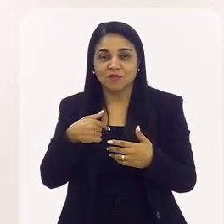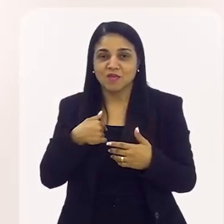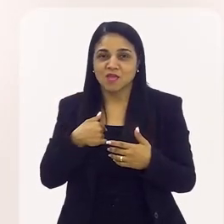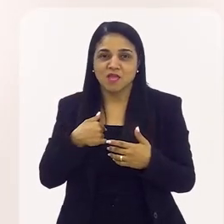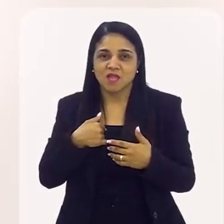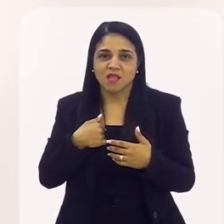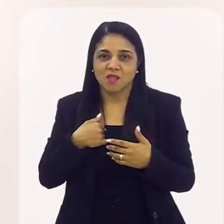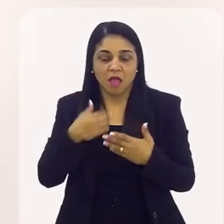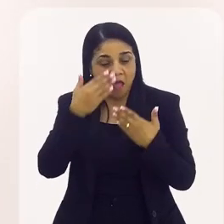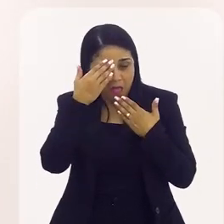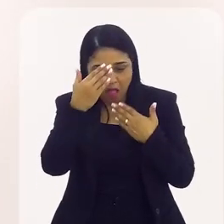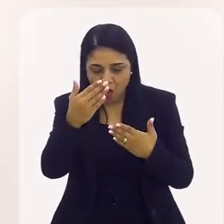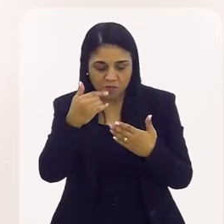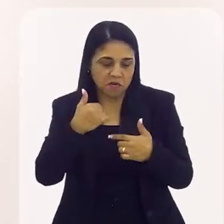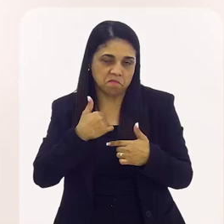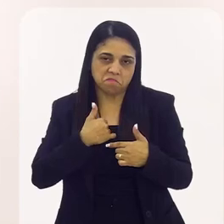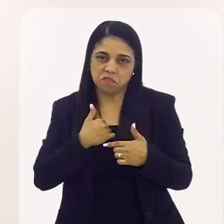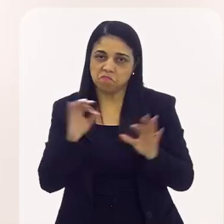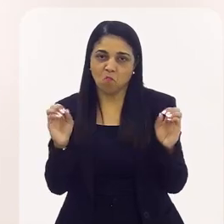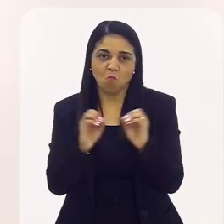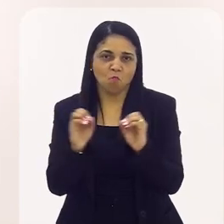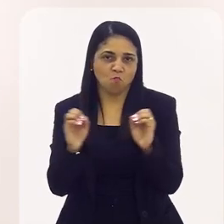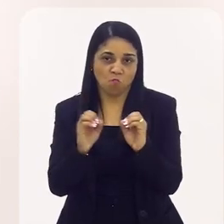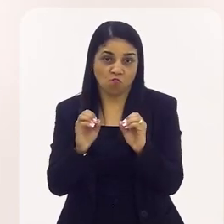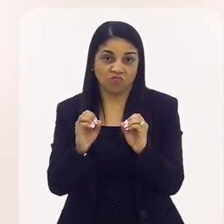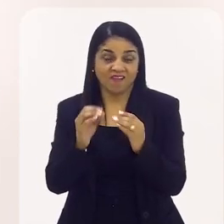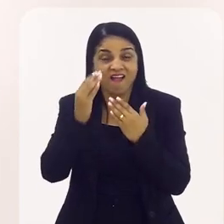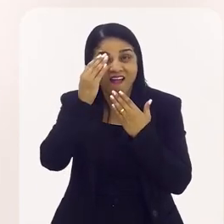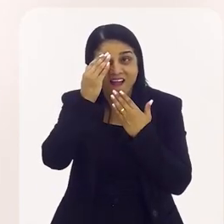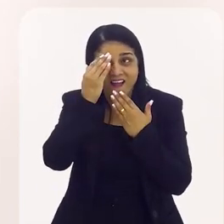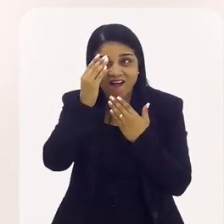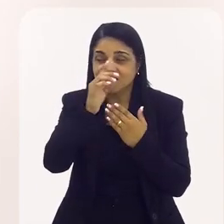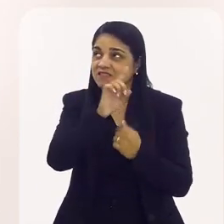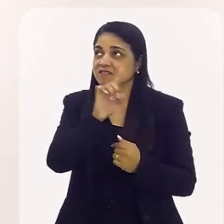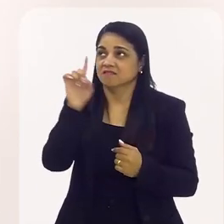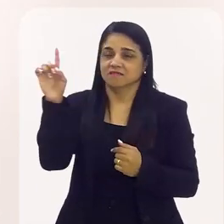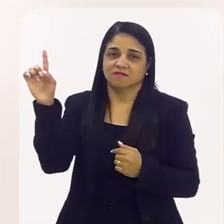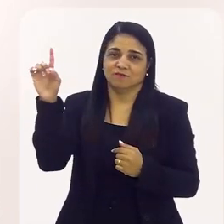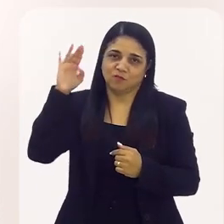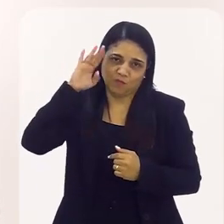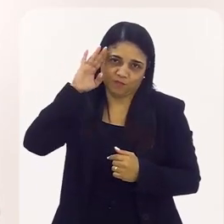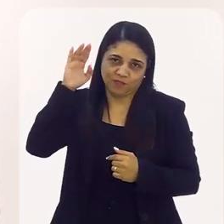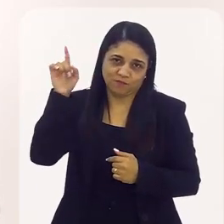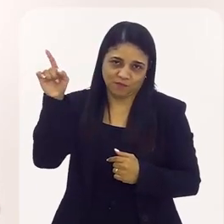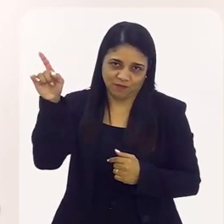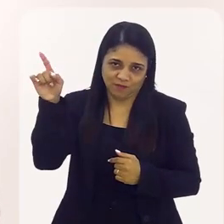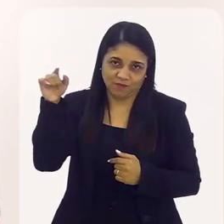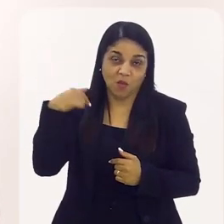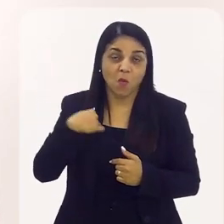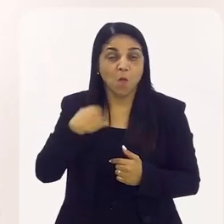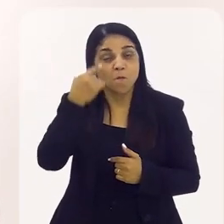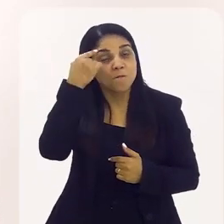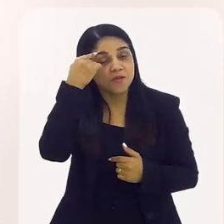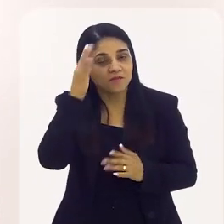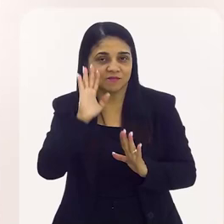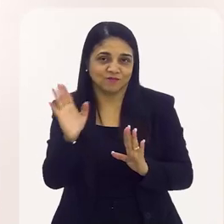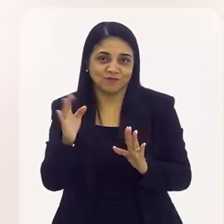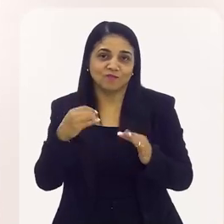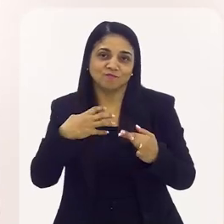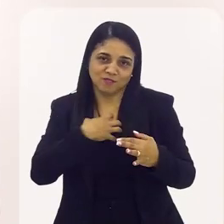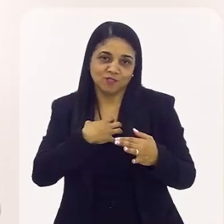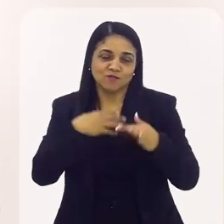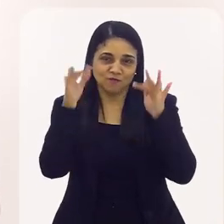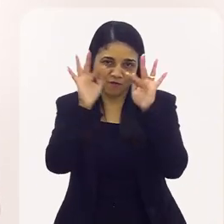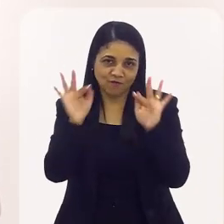porque a mim ninguém tem que agradecer nada. Porque eu acho que tem que agradecer sempre a Deus. Eu penso assim.